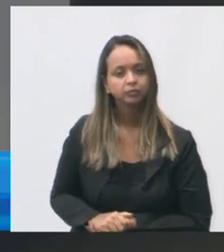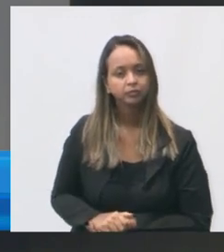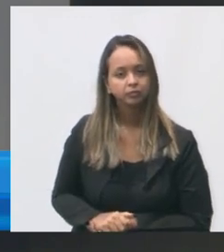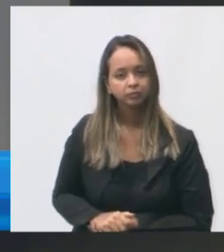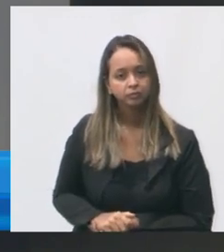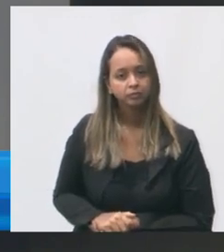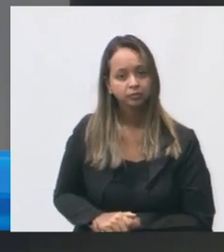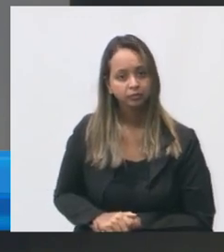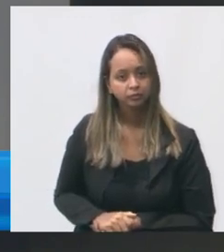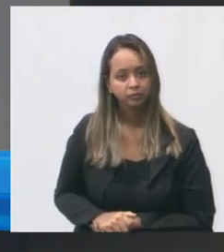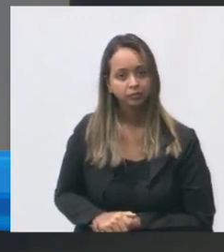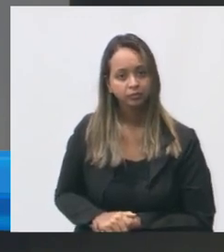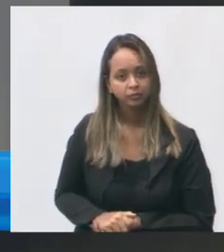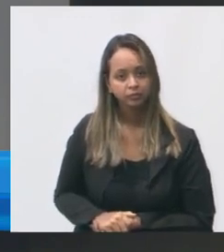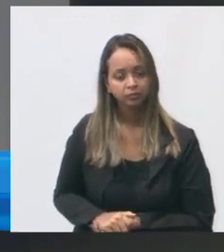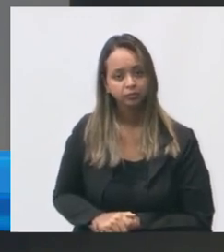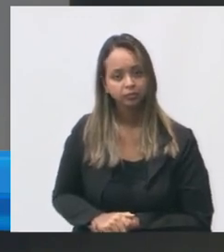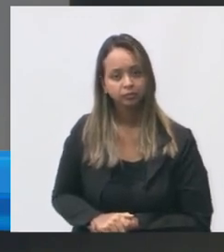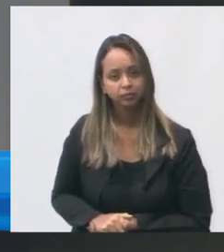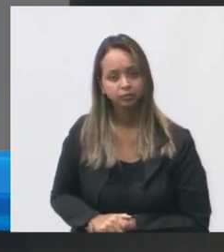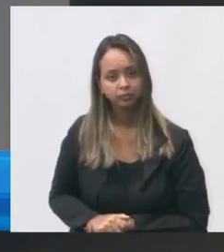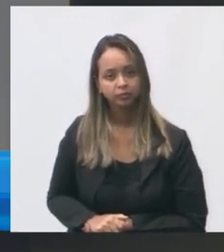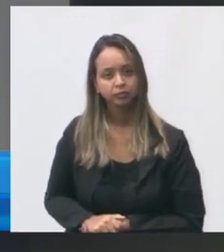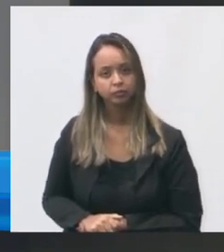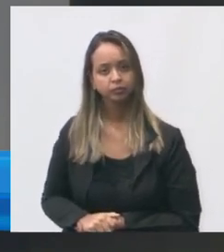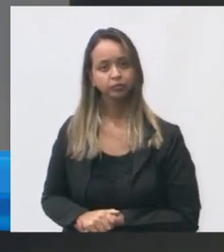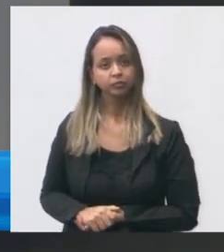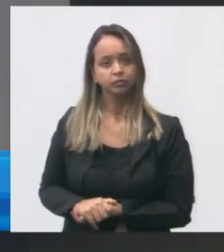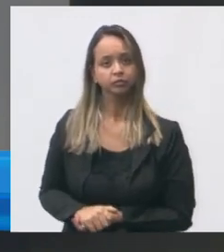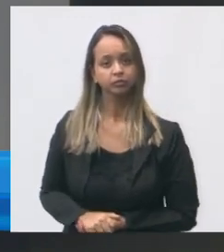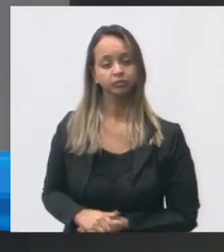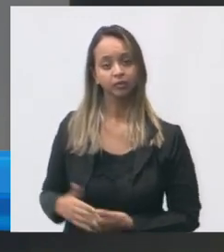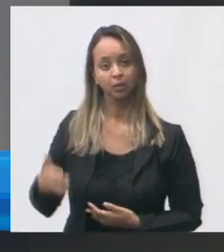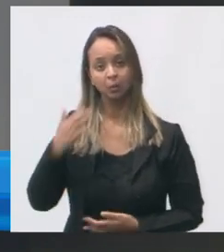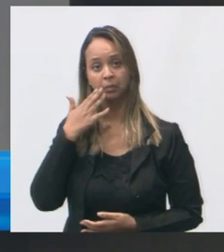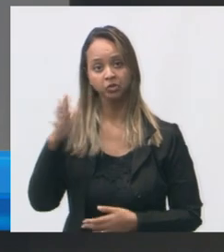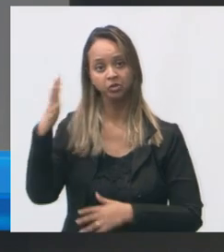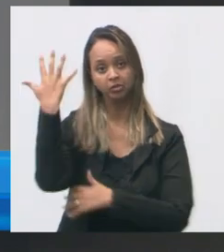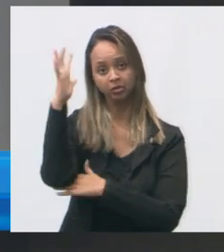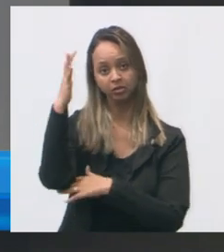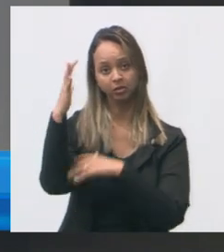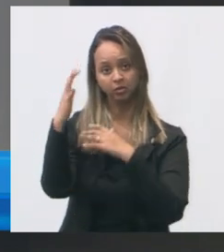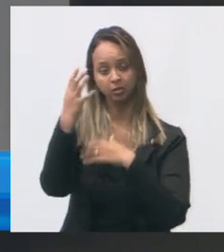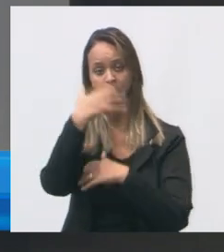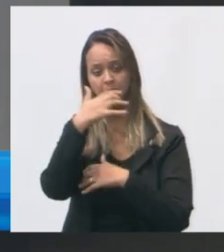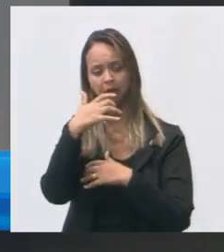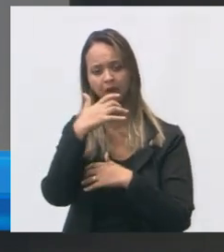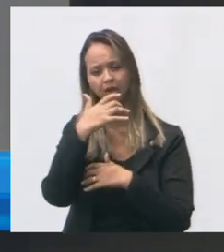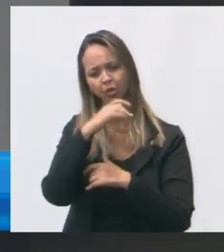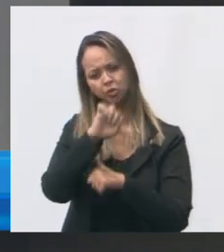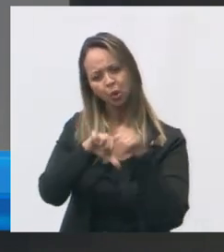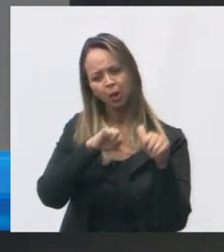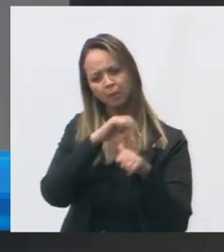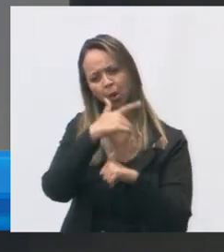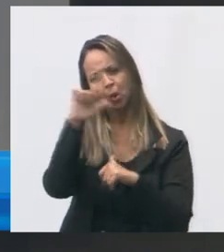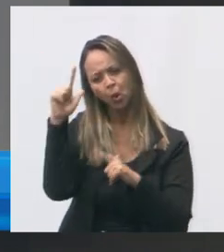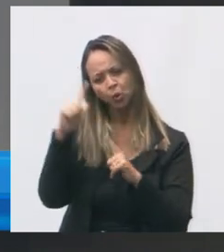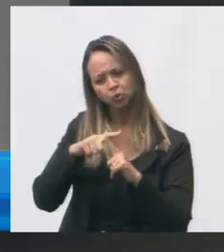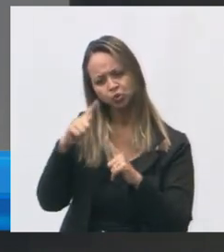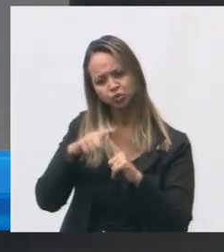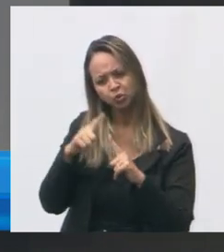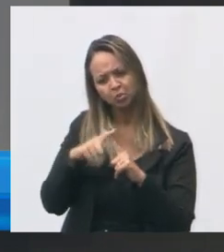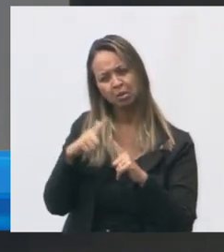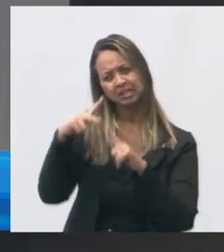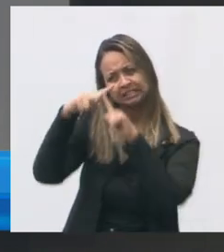trocar aqui é um pedido da equipe de trocar esse coqueiro para outro tipo de árvore que demande menos